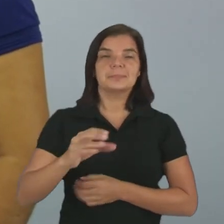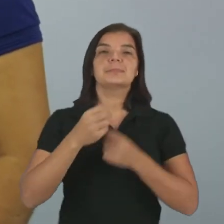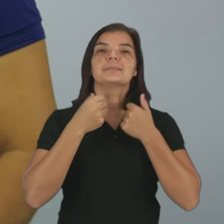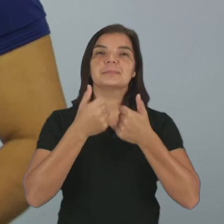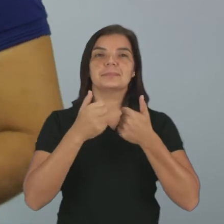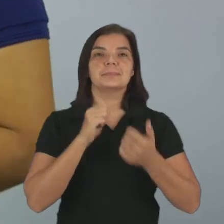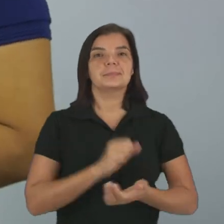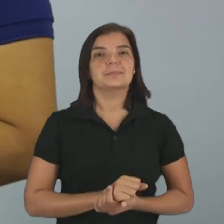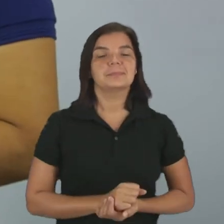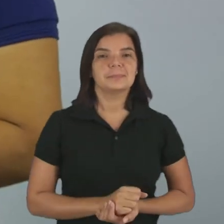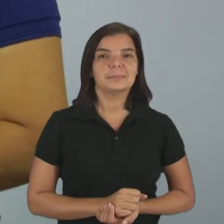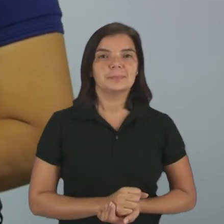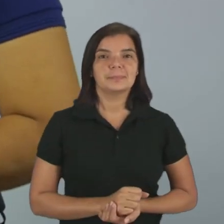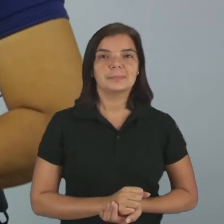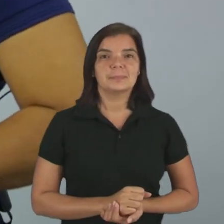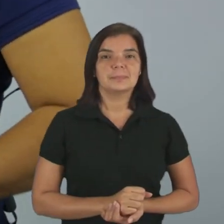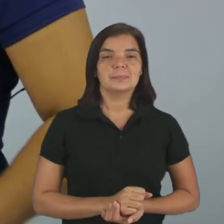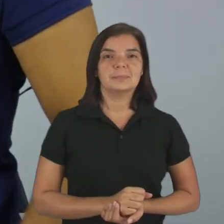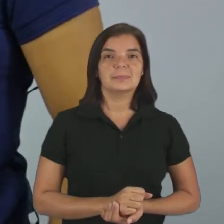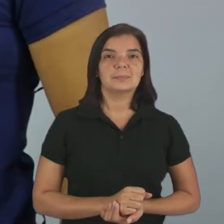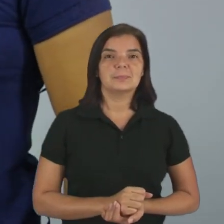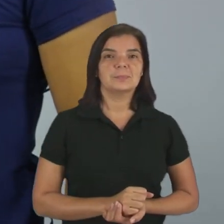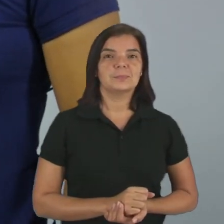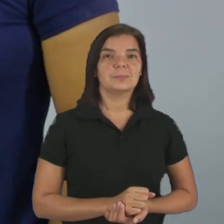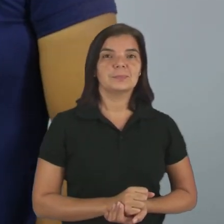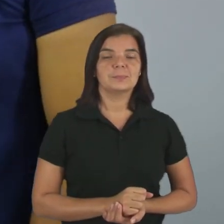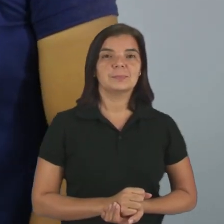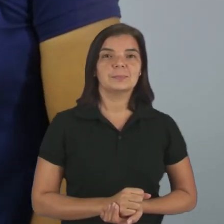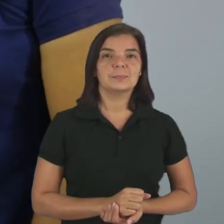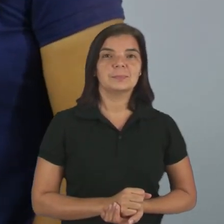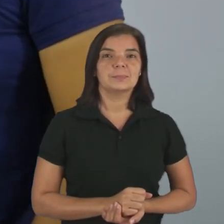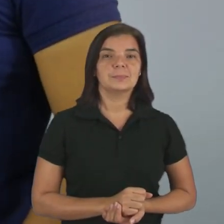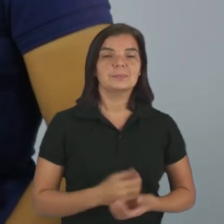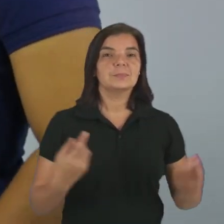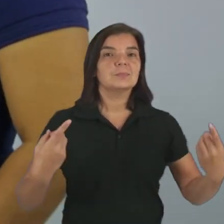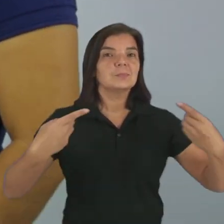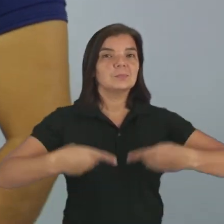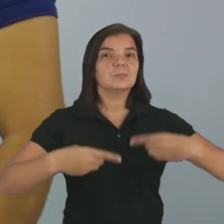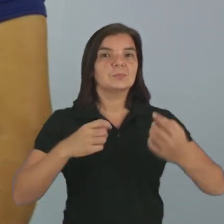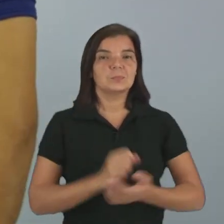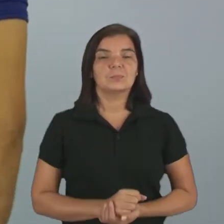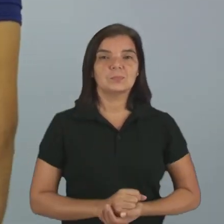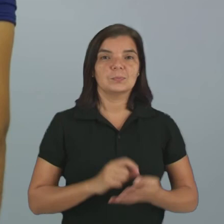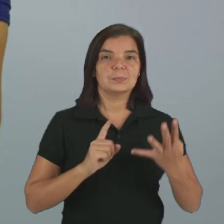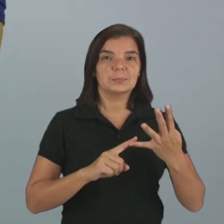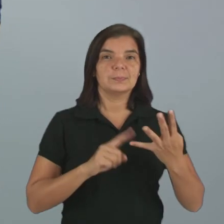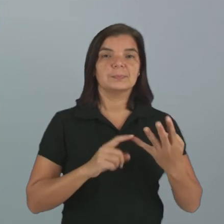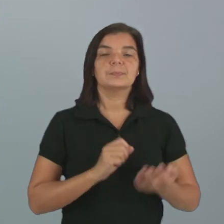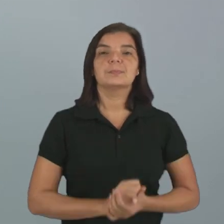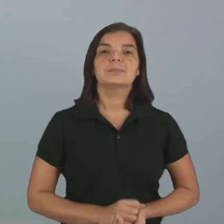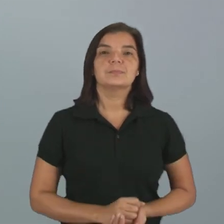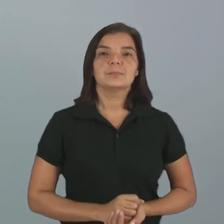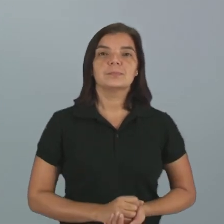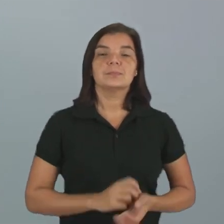Muito bem, certo? Então, desafio de número 4.